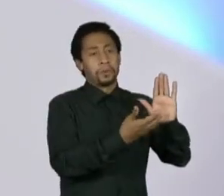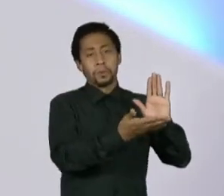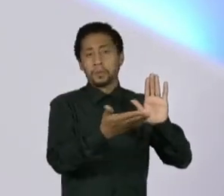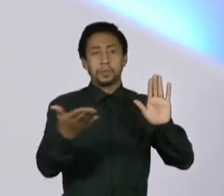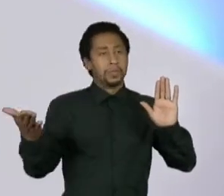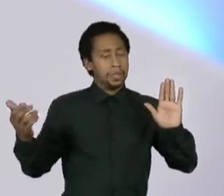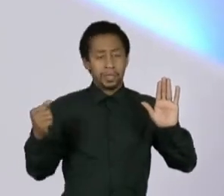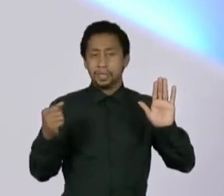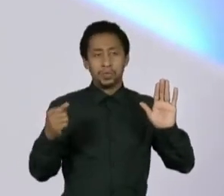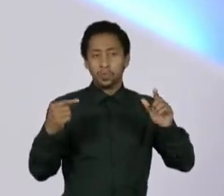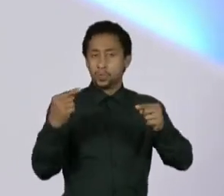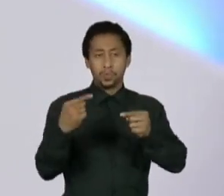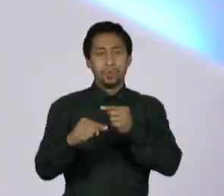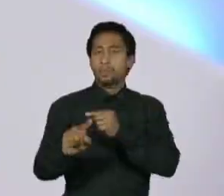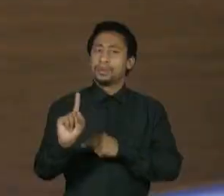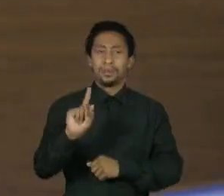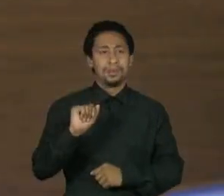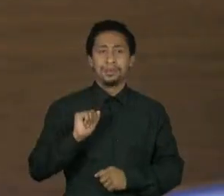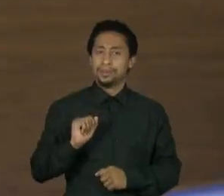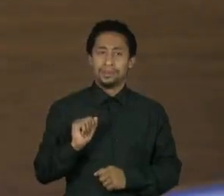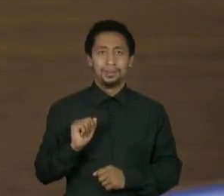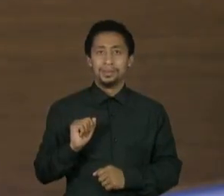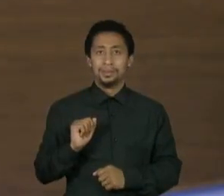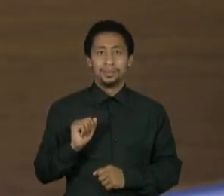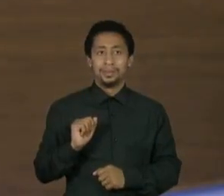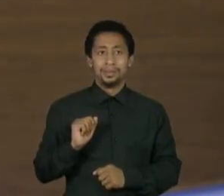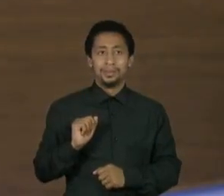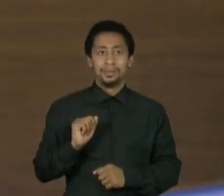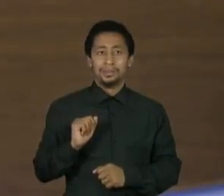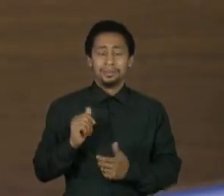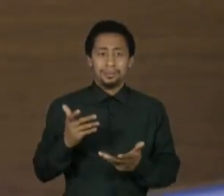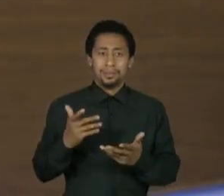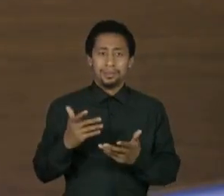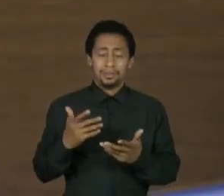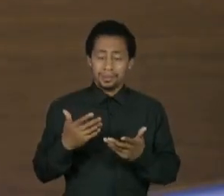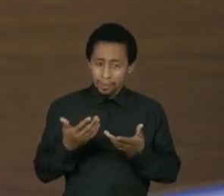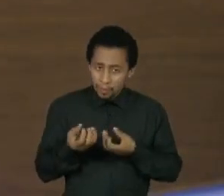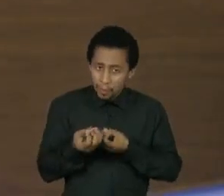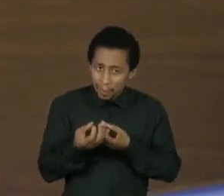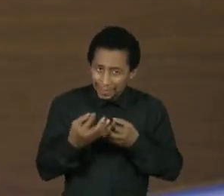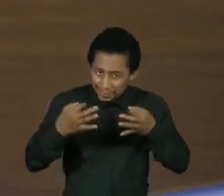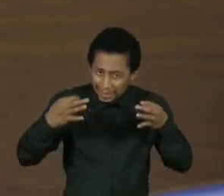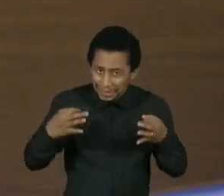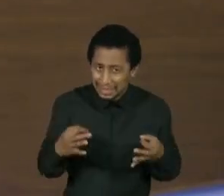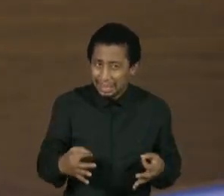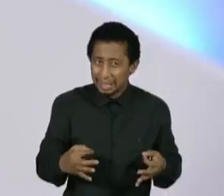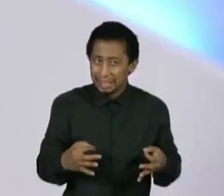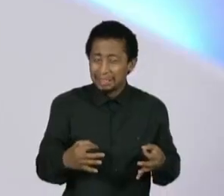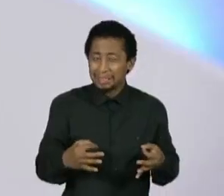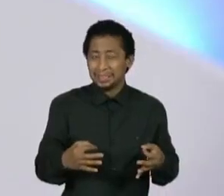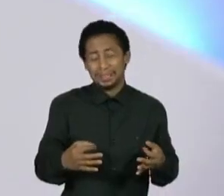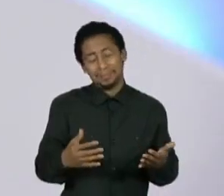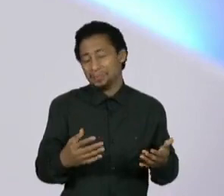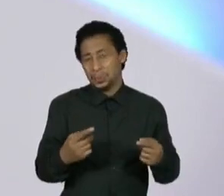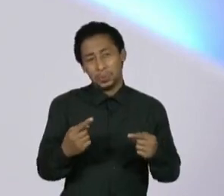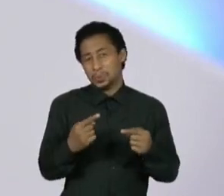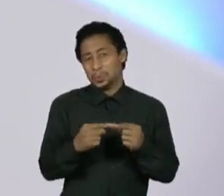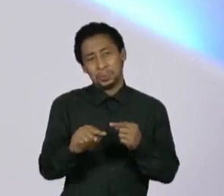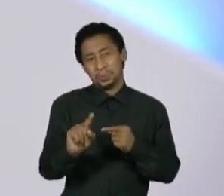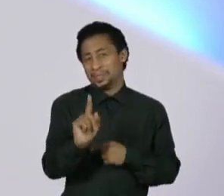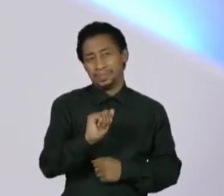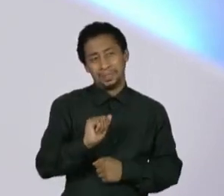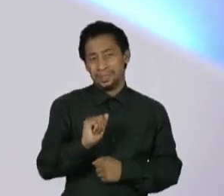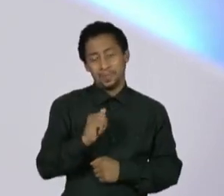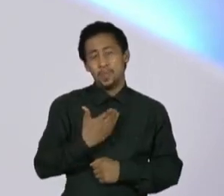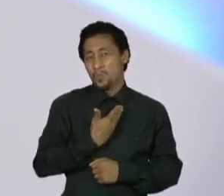com a realidade e com aquilo que o governo está